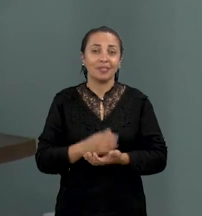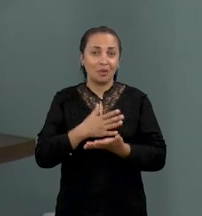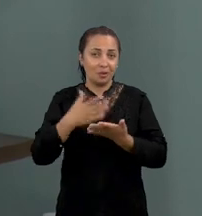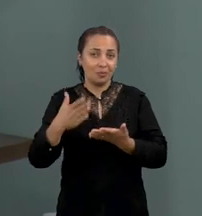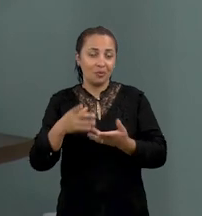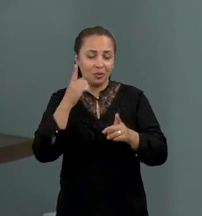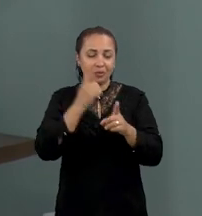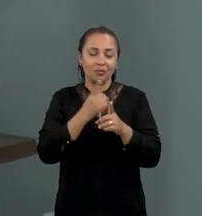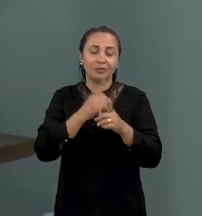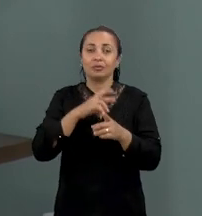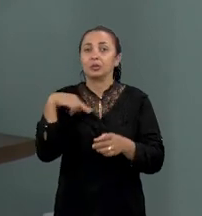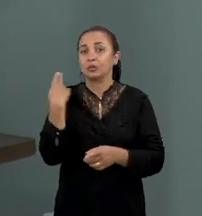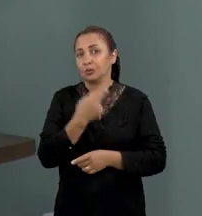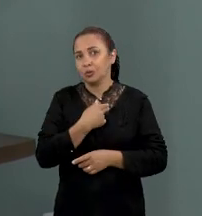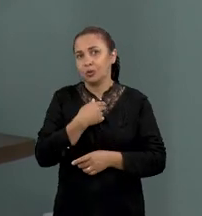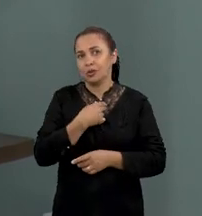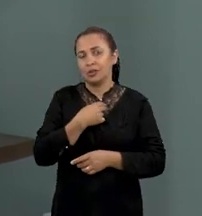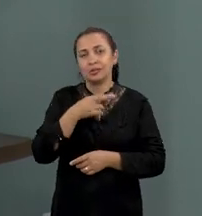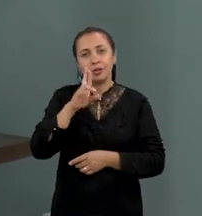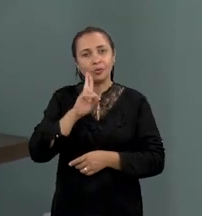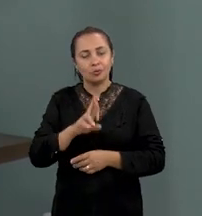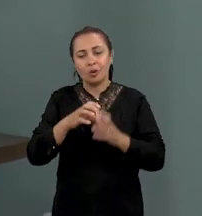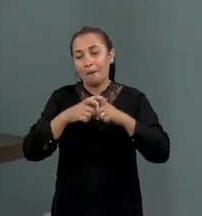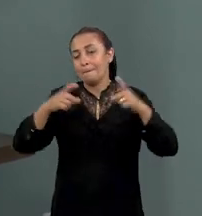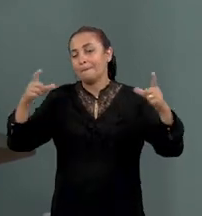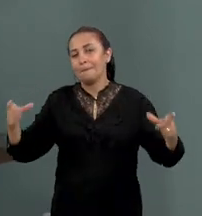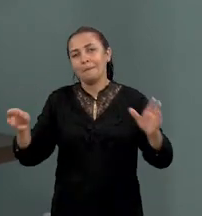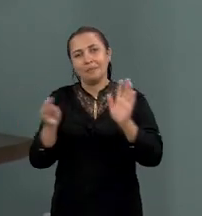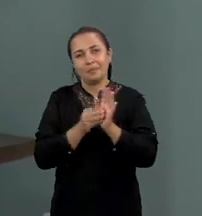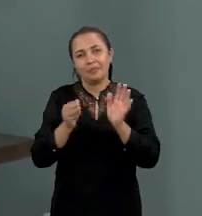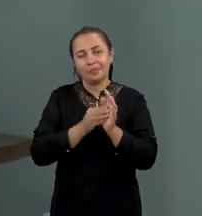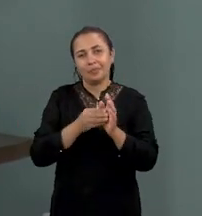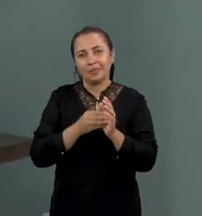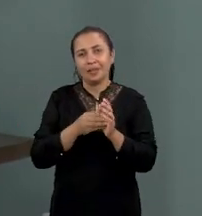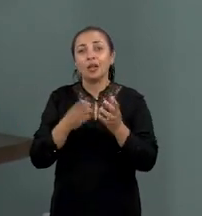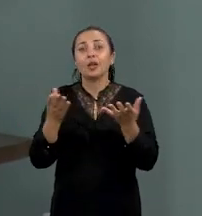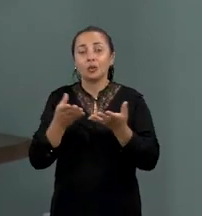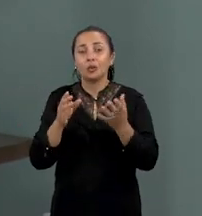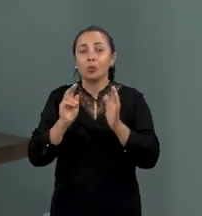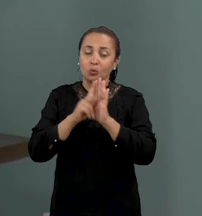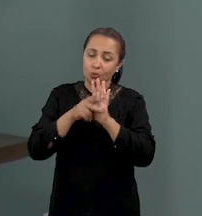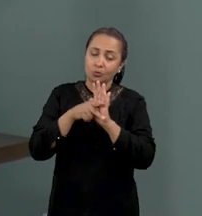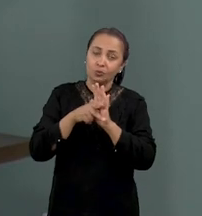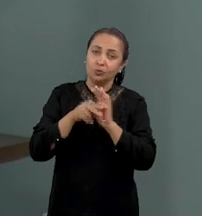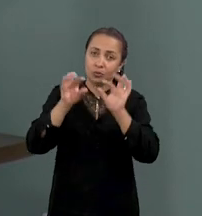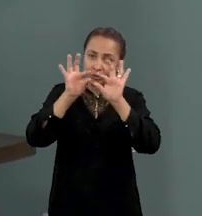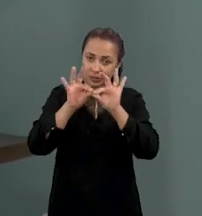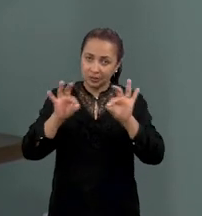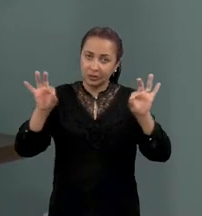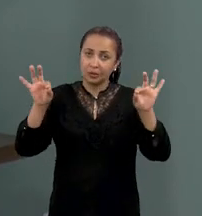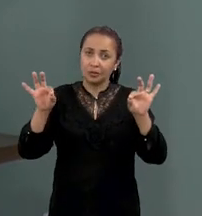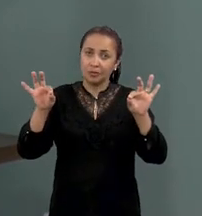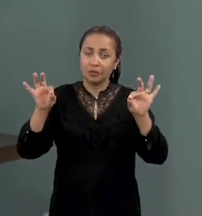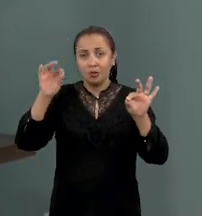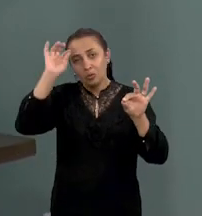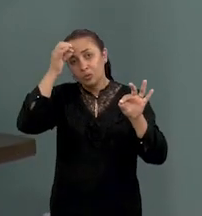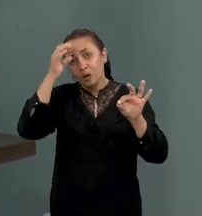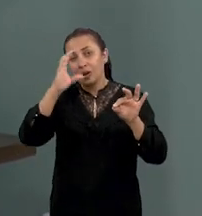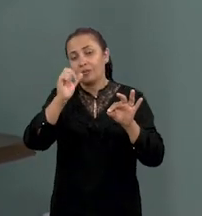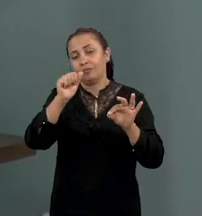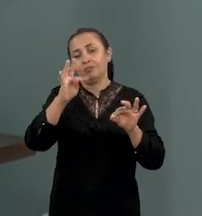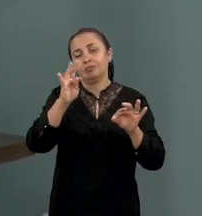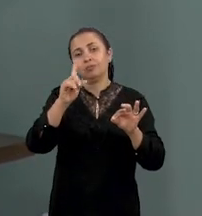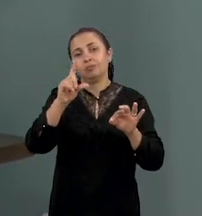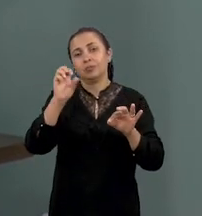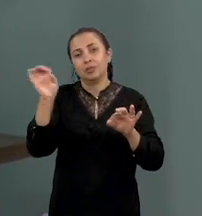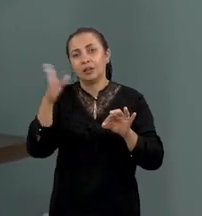identificação, nós resolvemos ampliar a proposta, e hoje o projeto abrange não só Católia